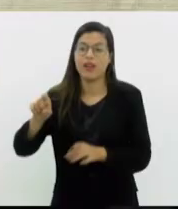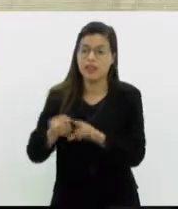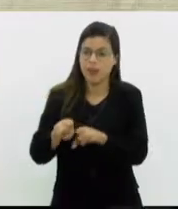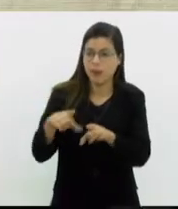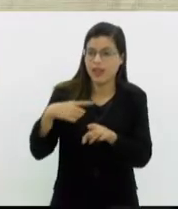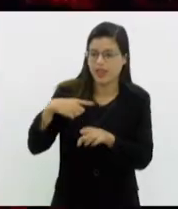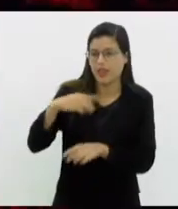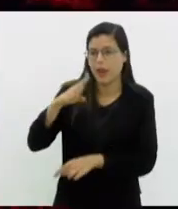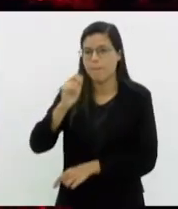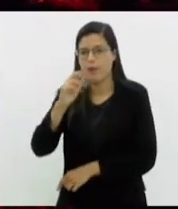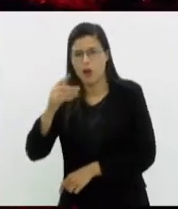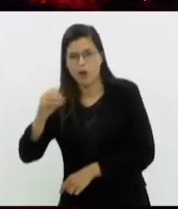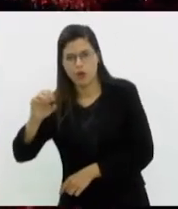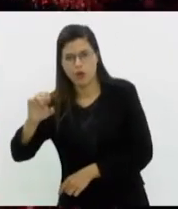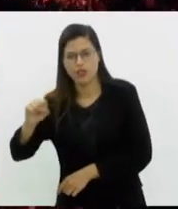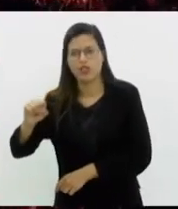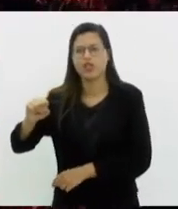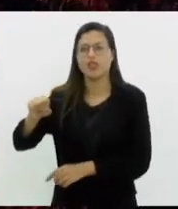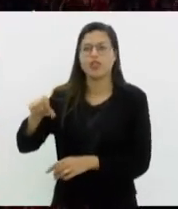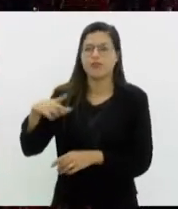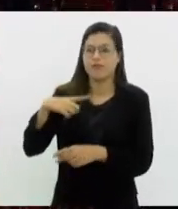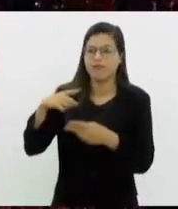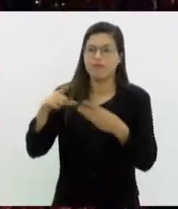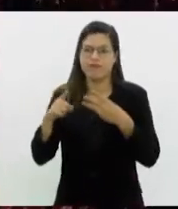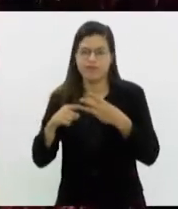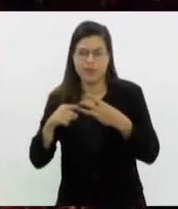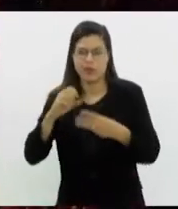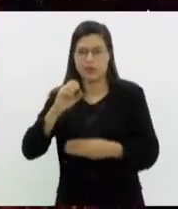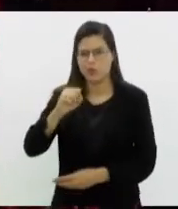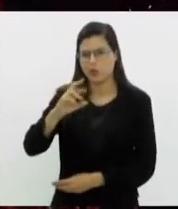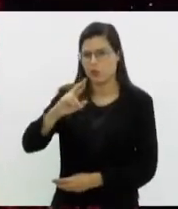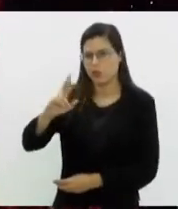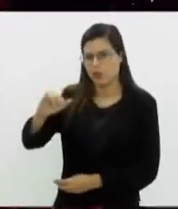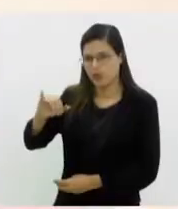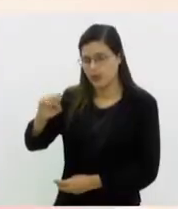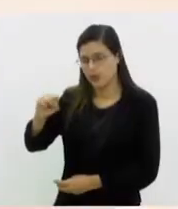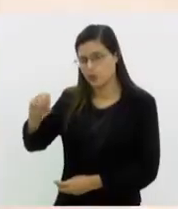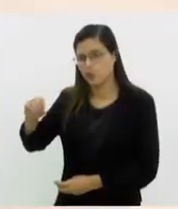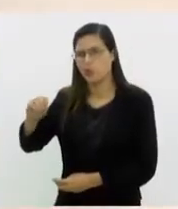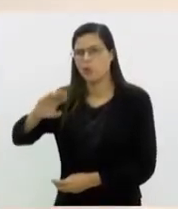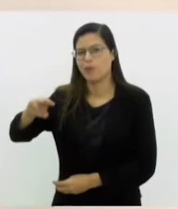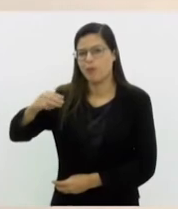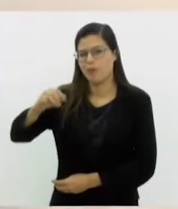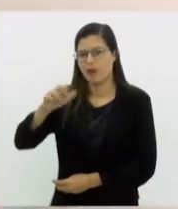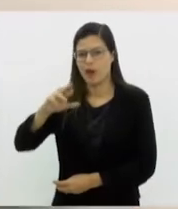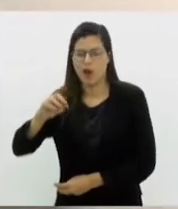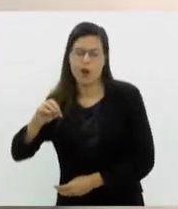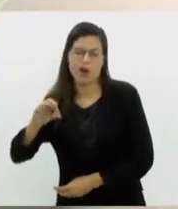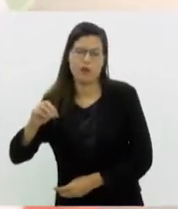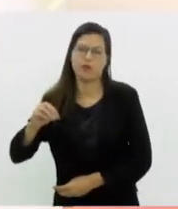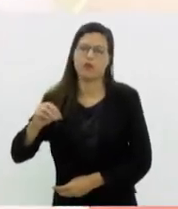da Pisadinha. E no dia 13, o Sorriso Maroto sobe ao palco para cantar grandes sucessos.